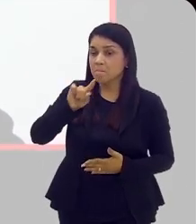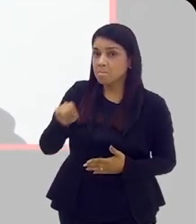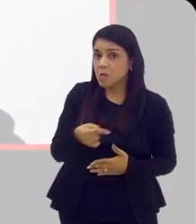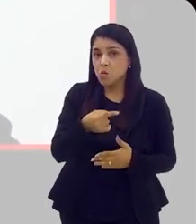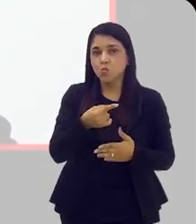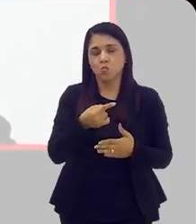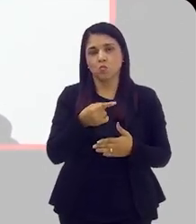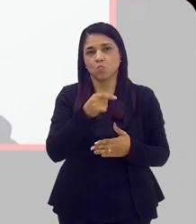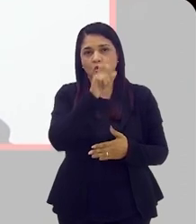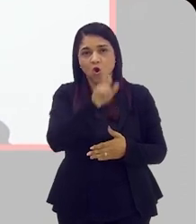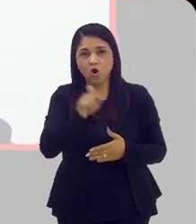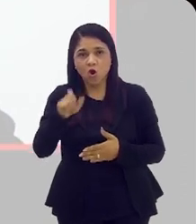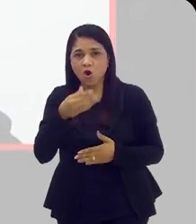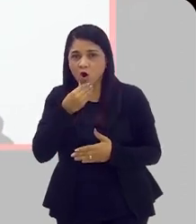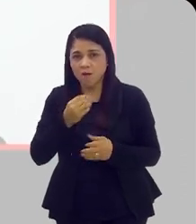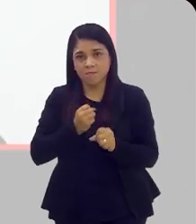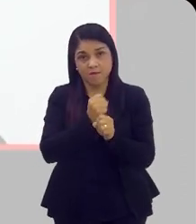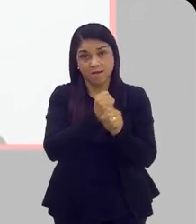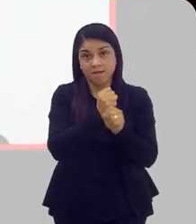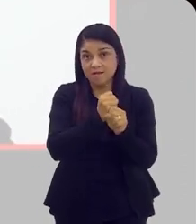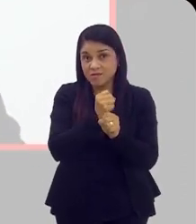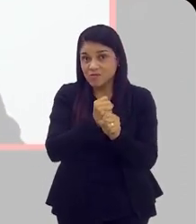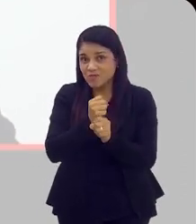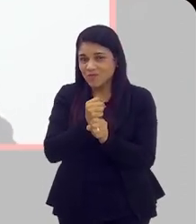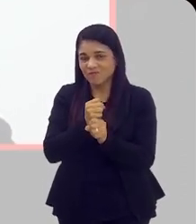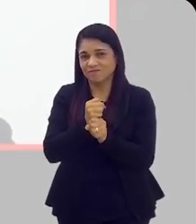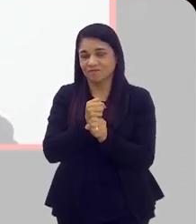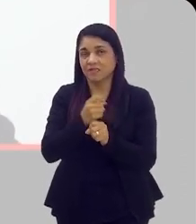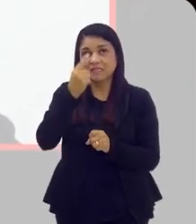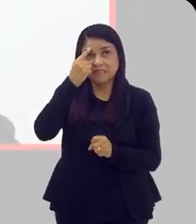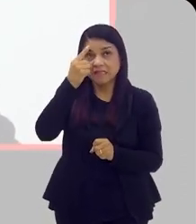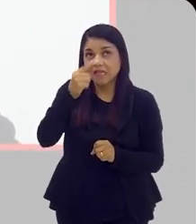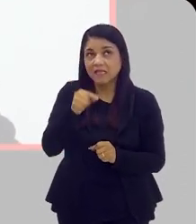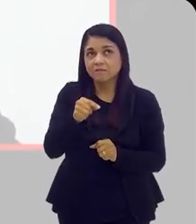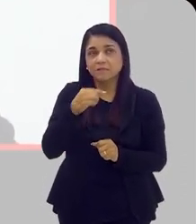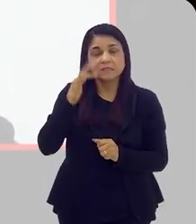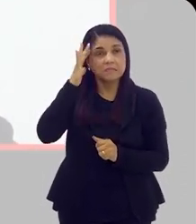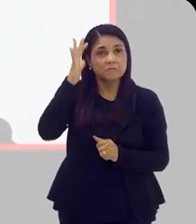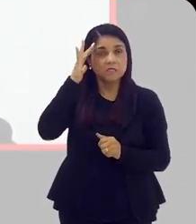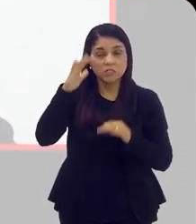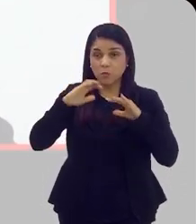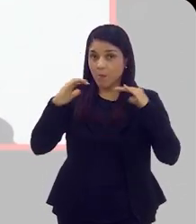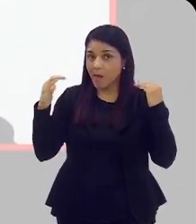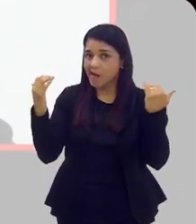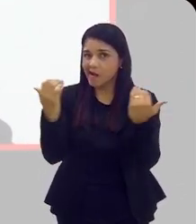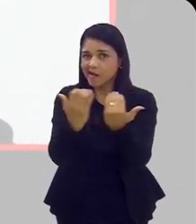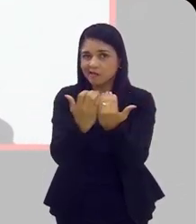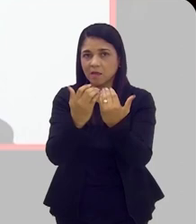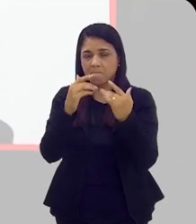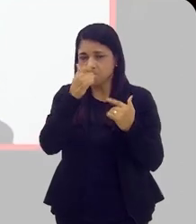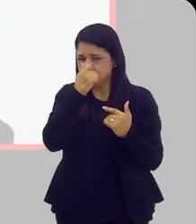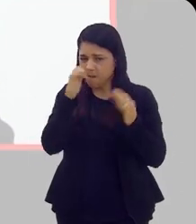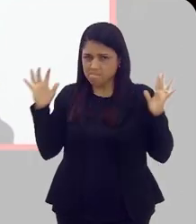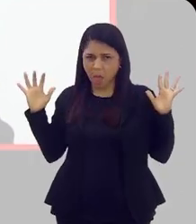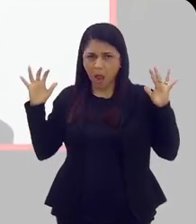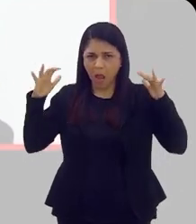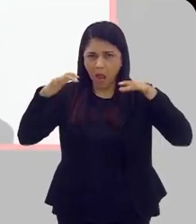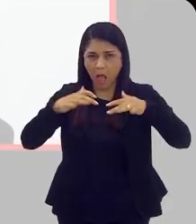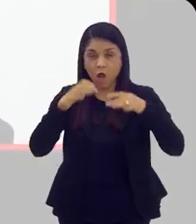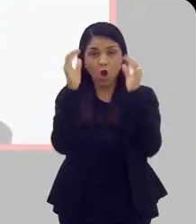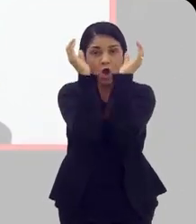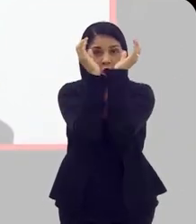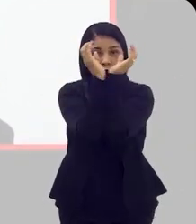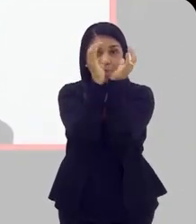ao ano. Muita gente. Só para pegar uma ideia, imagina o Maracanã lotado, o final de Copa do Mundo.